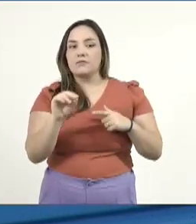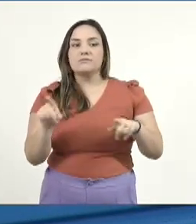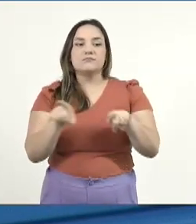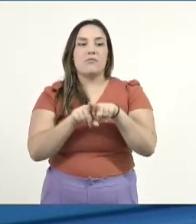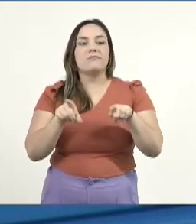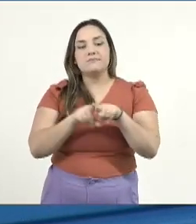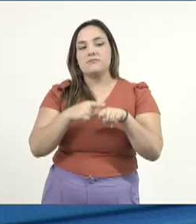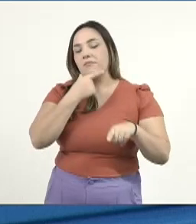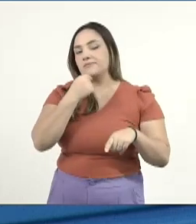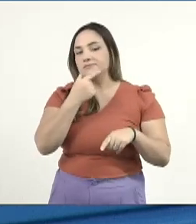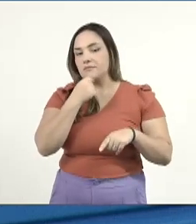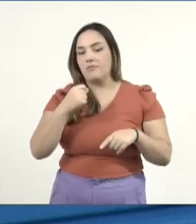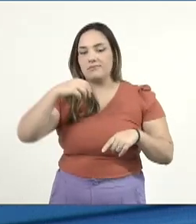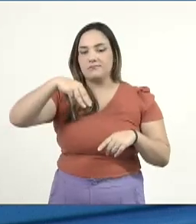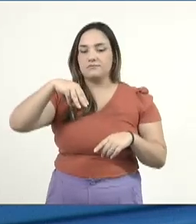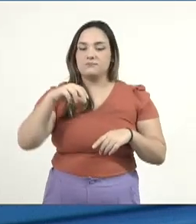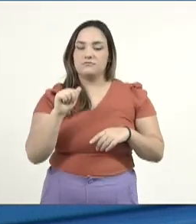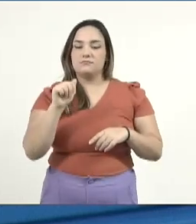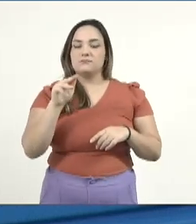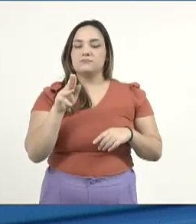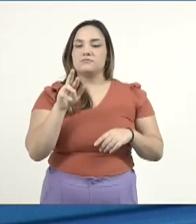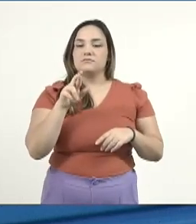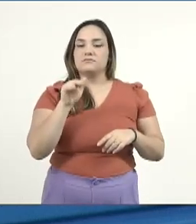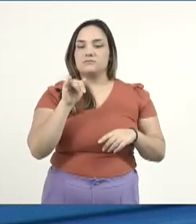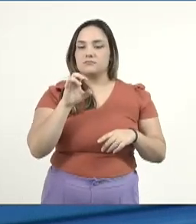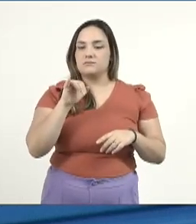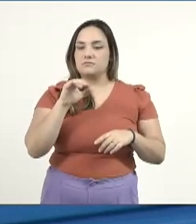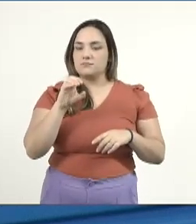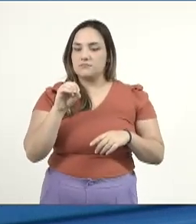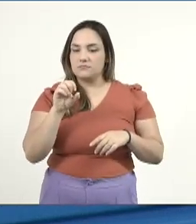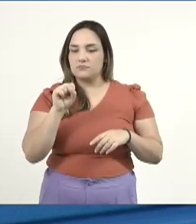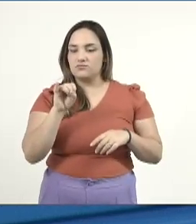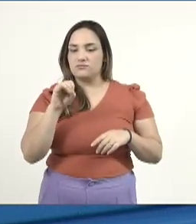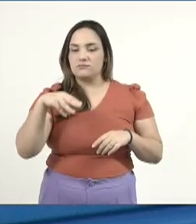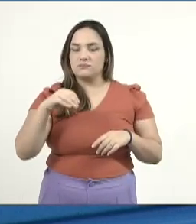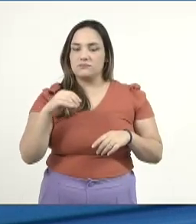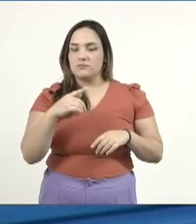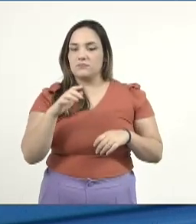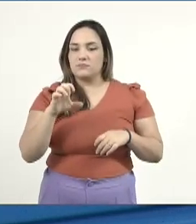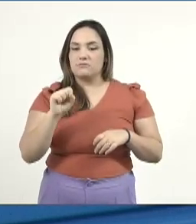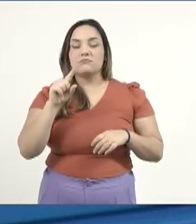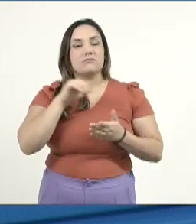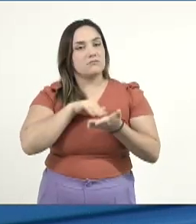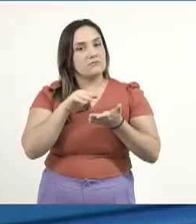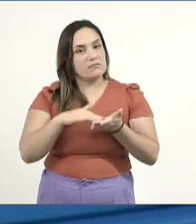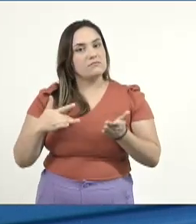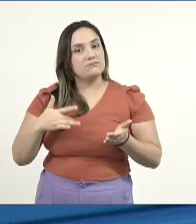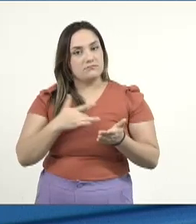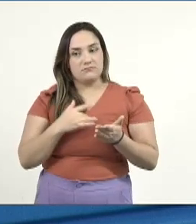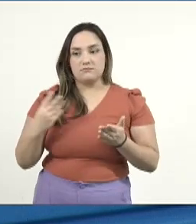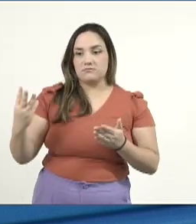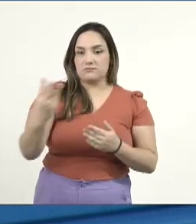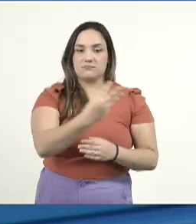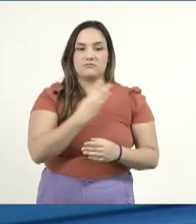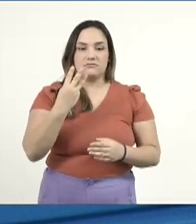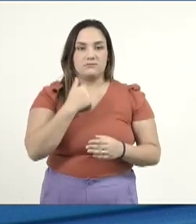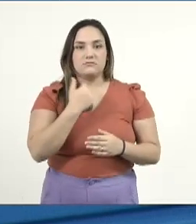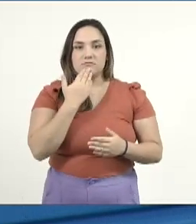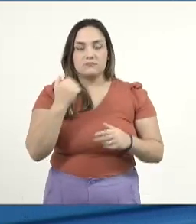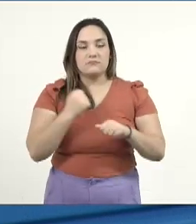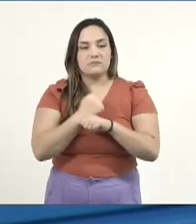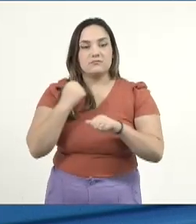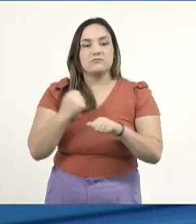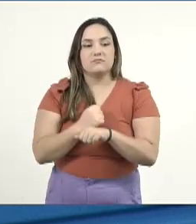excelentíssimo Maurício Simões, secretário estadual de Saúde, para que seja viabilizada a construção de um centro de